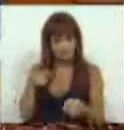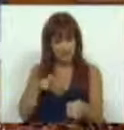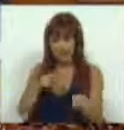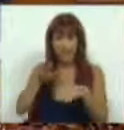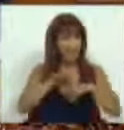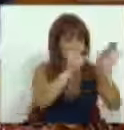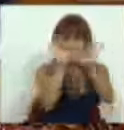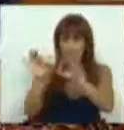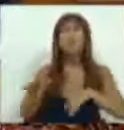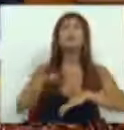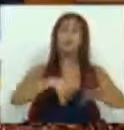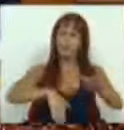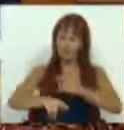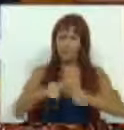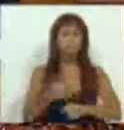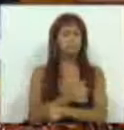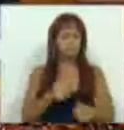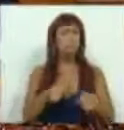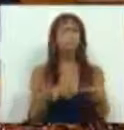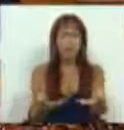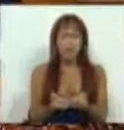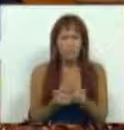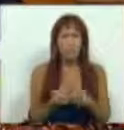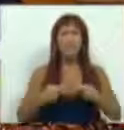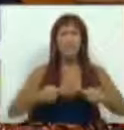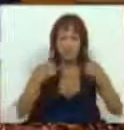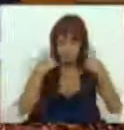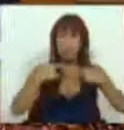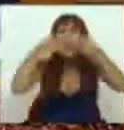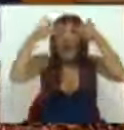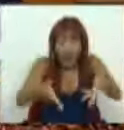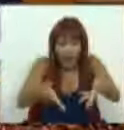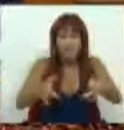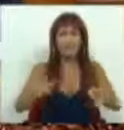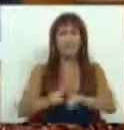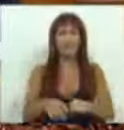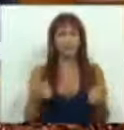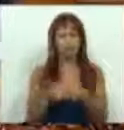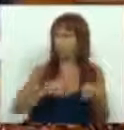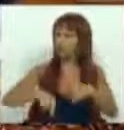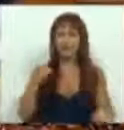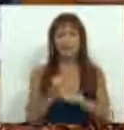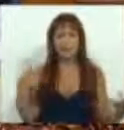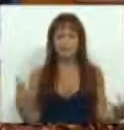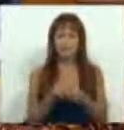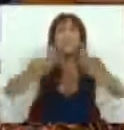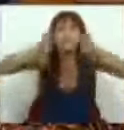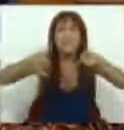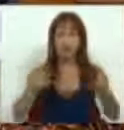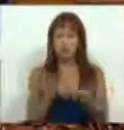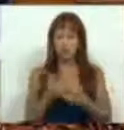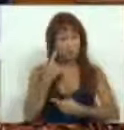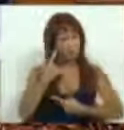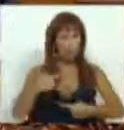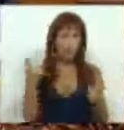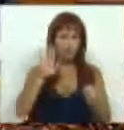respetivas prestações, realizar significativas poupanças na despesa pública. É nesta dimensão que todos devemos trabalhar. Este estudo